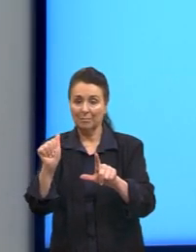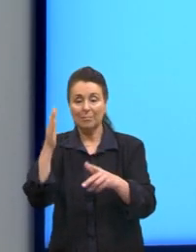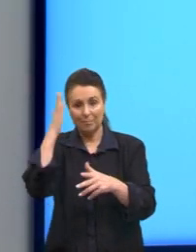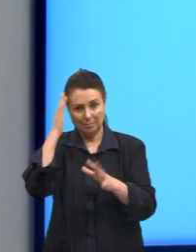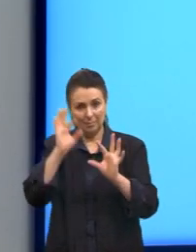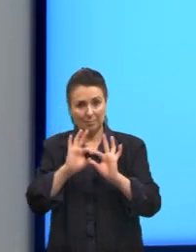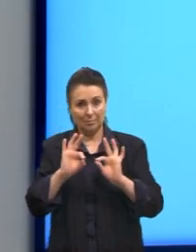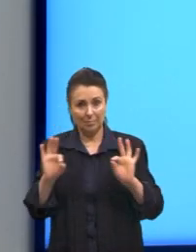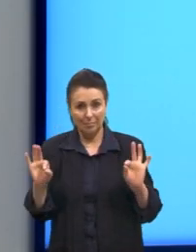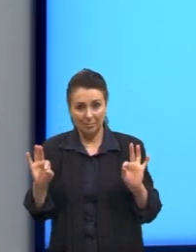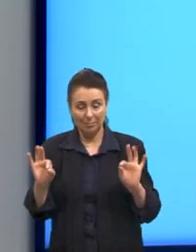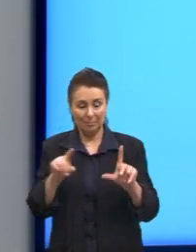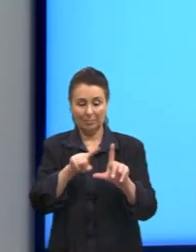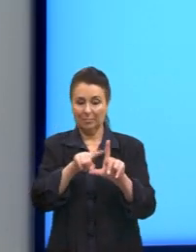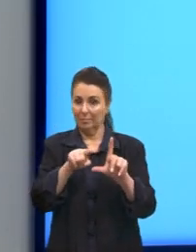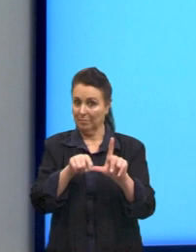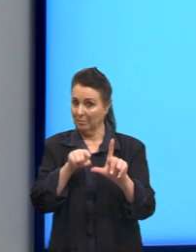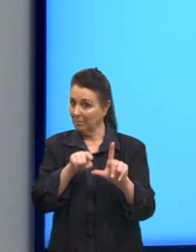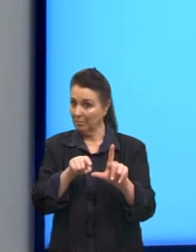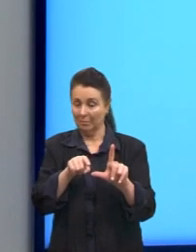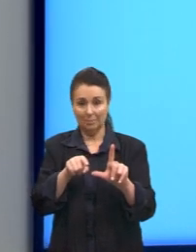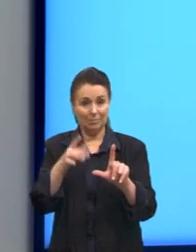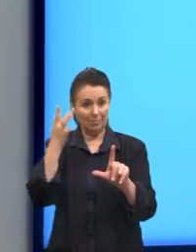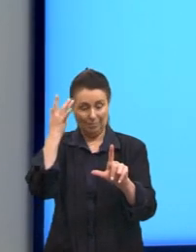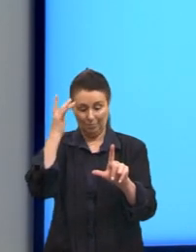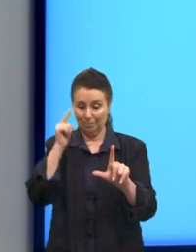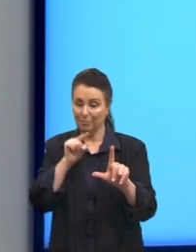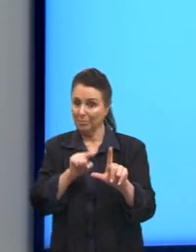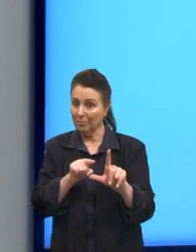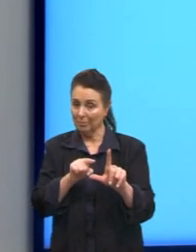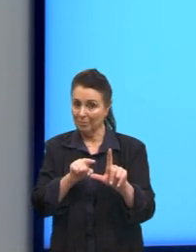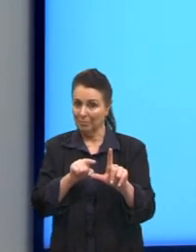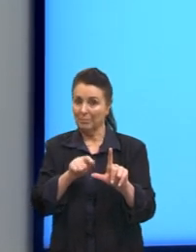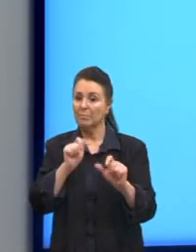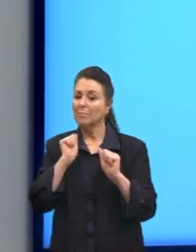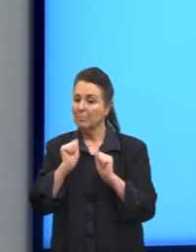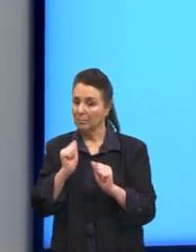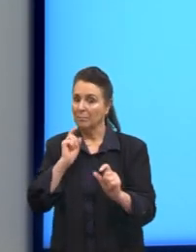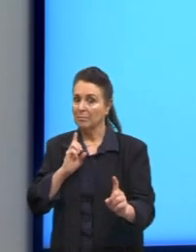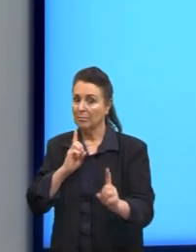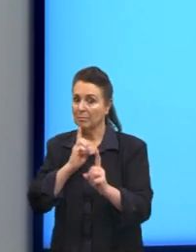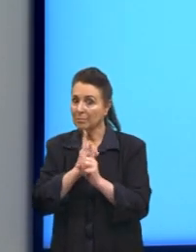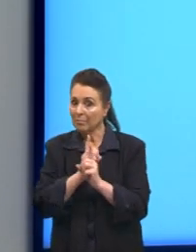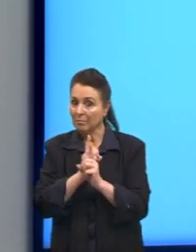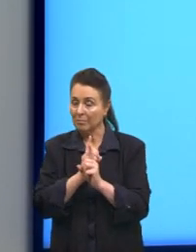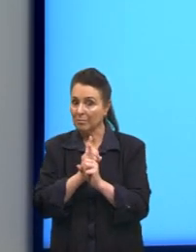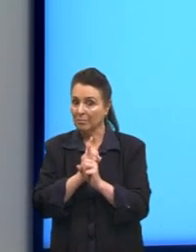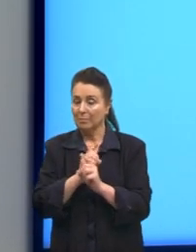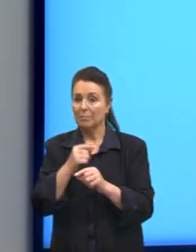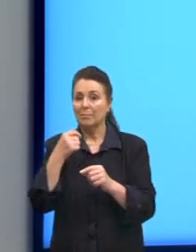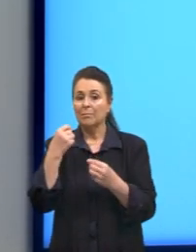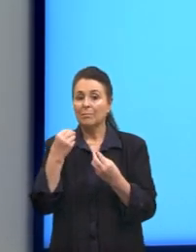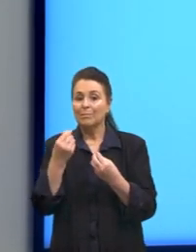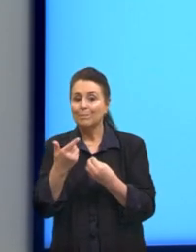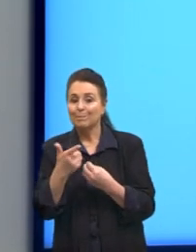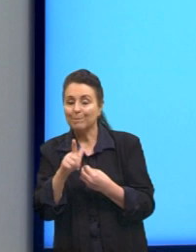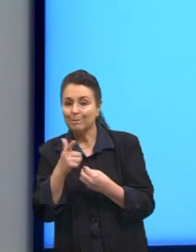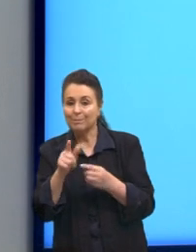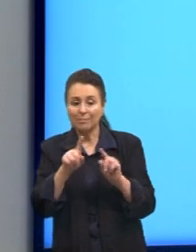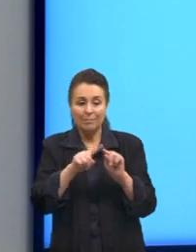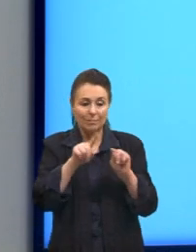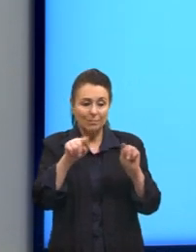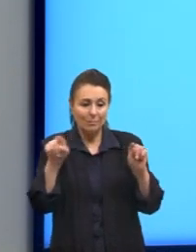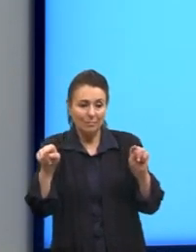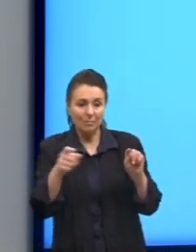dele, desse ângulo? Não sei. Eu posso descobrir. Porque aqui, nós não temos a variação do X